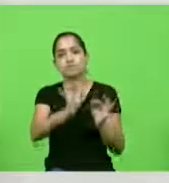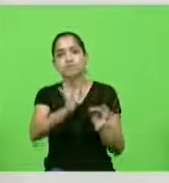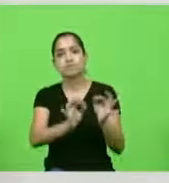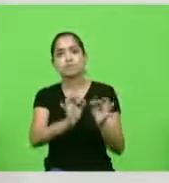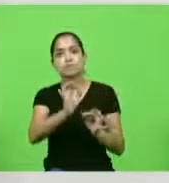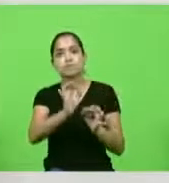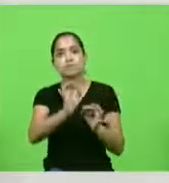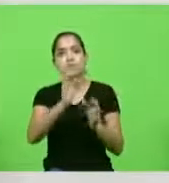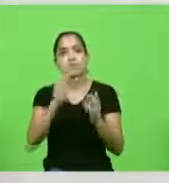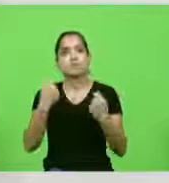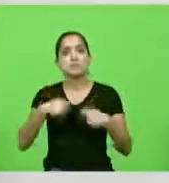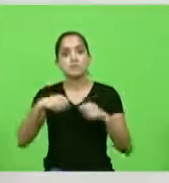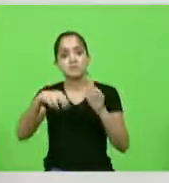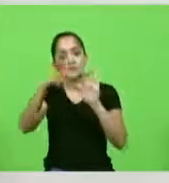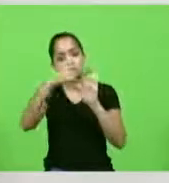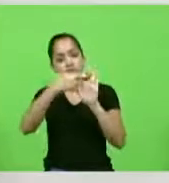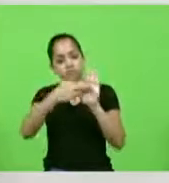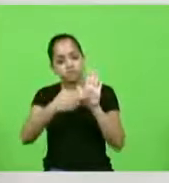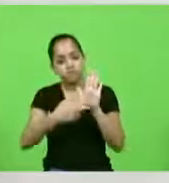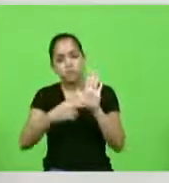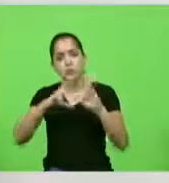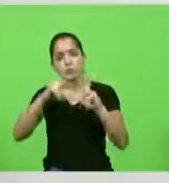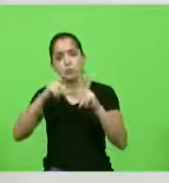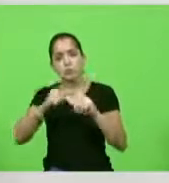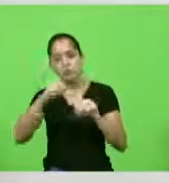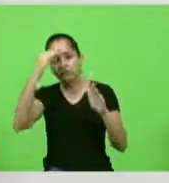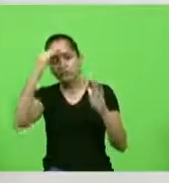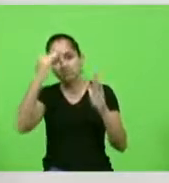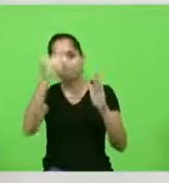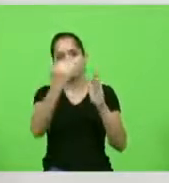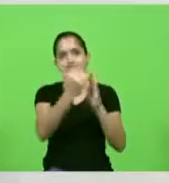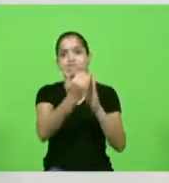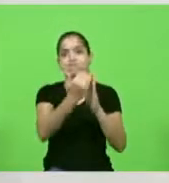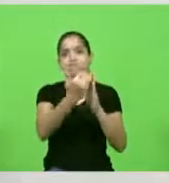segue todo o devido processo legal.